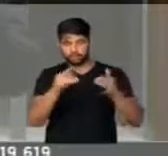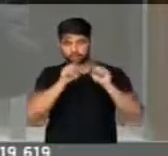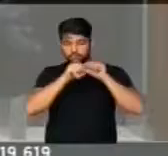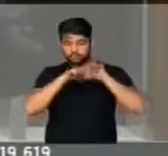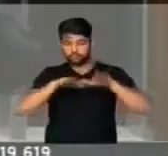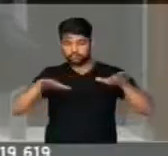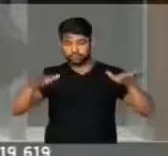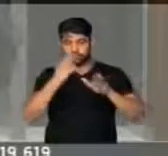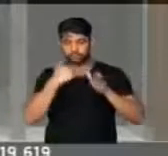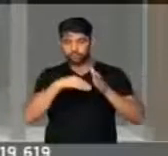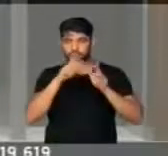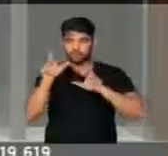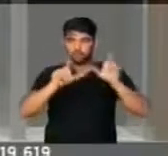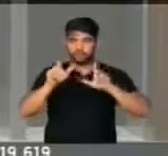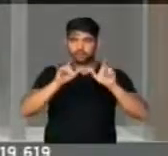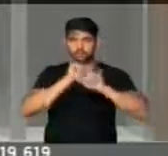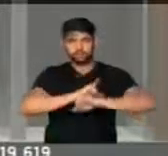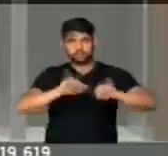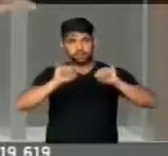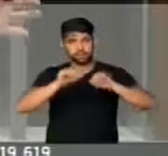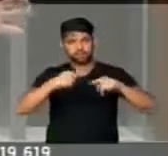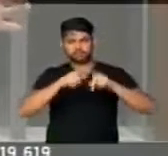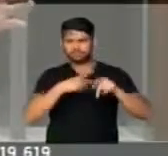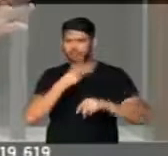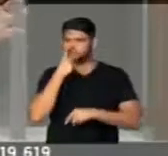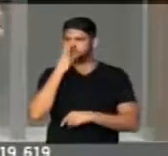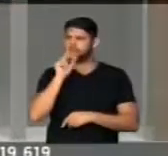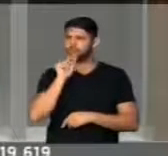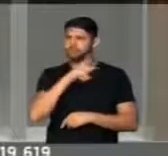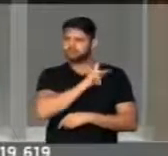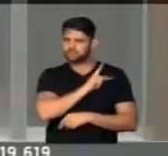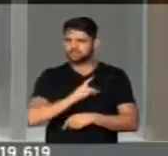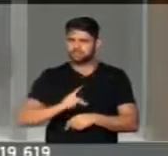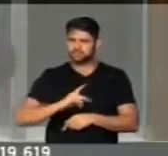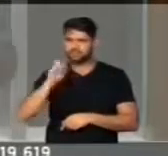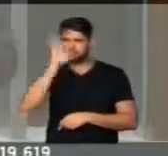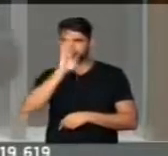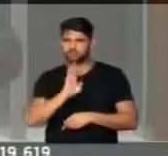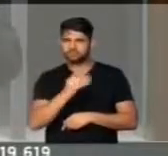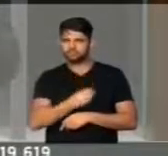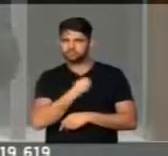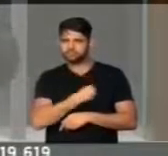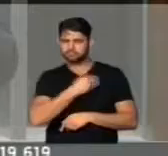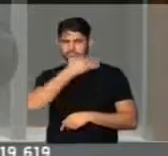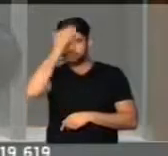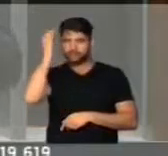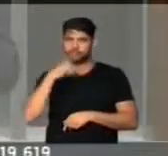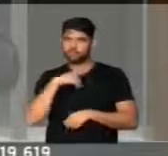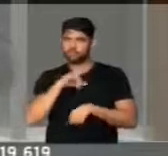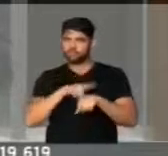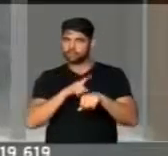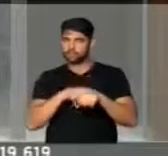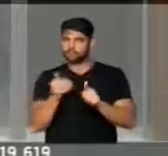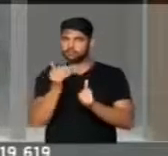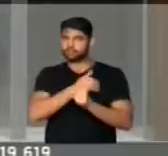repercutindo em toda a mídia. E parece que o presidente da República, interino,